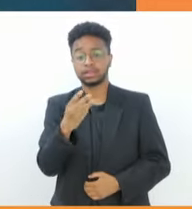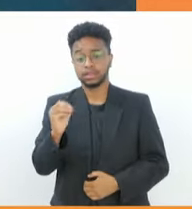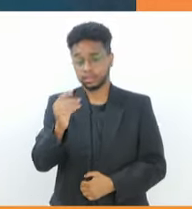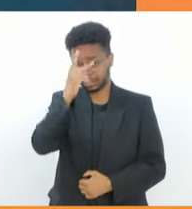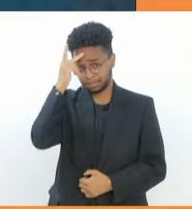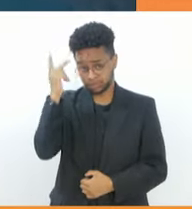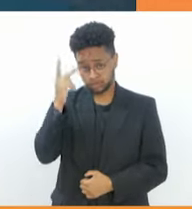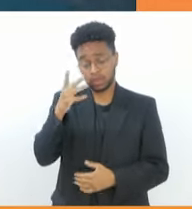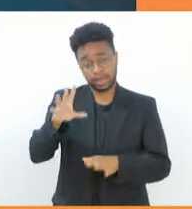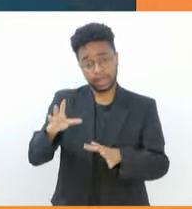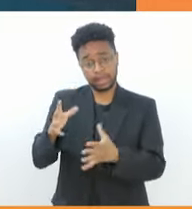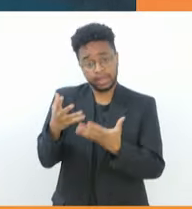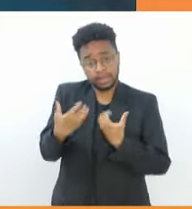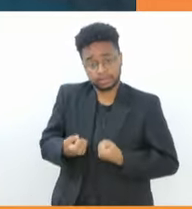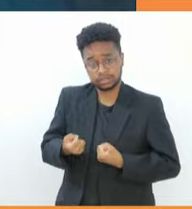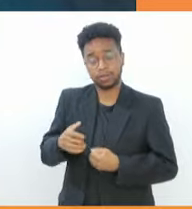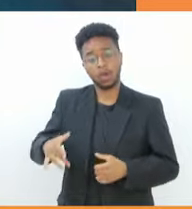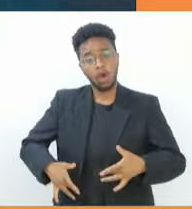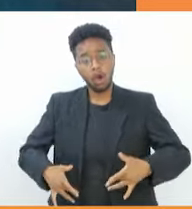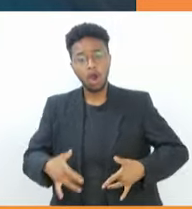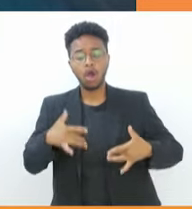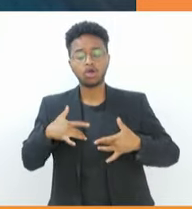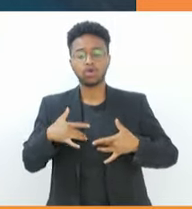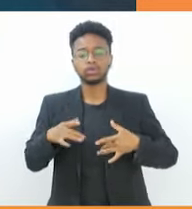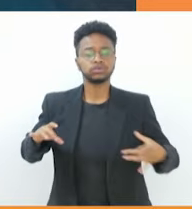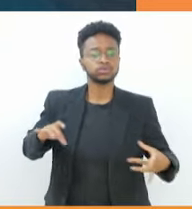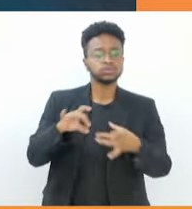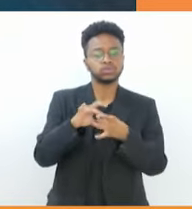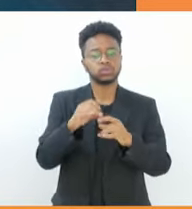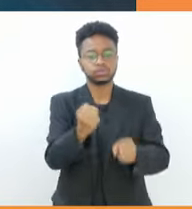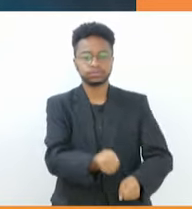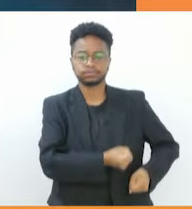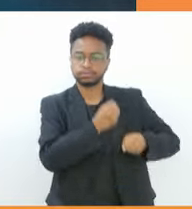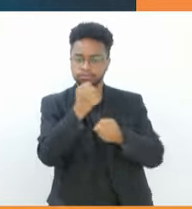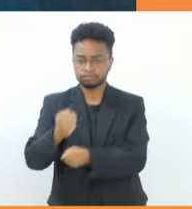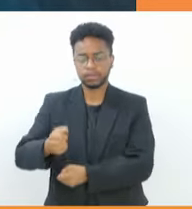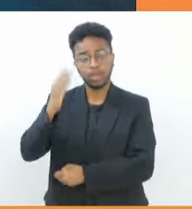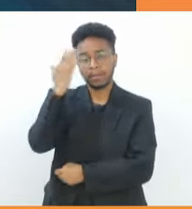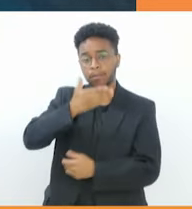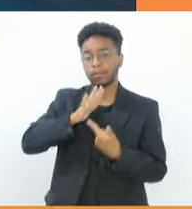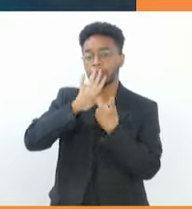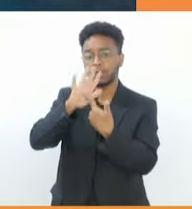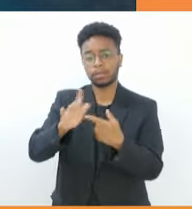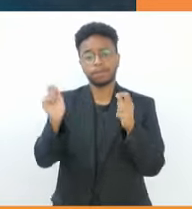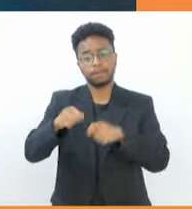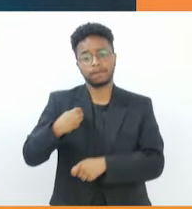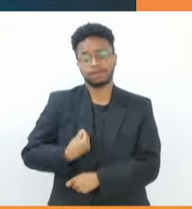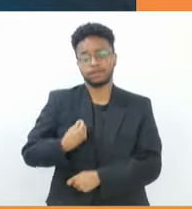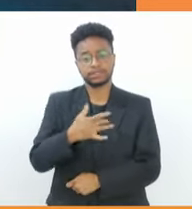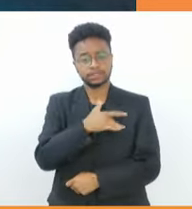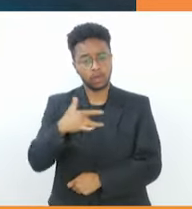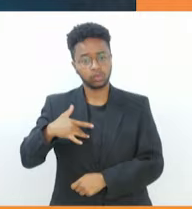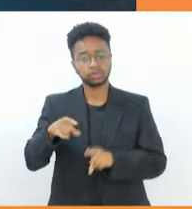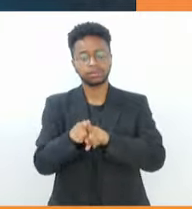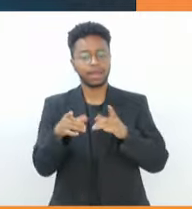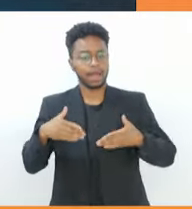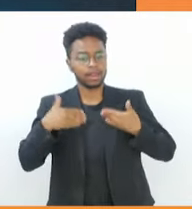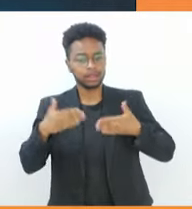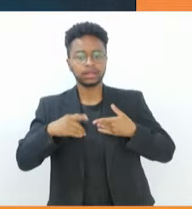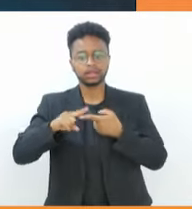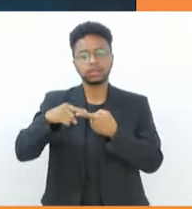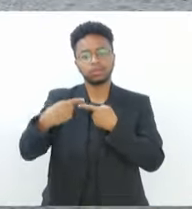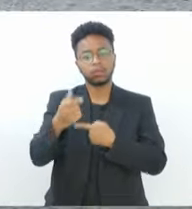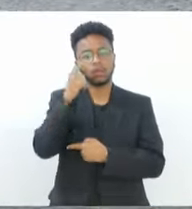transplantadas vão estar entre os remadores, provando que é possível viver com saúde e alegria depois de receber um